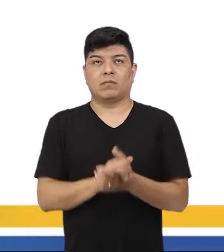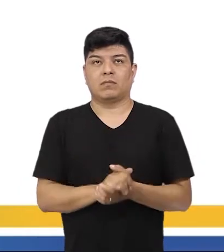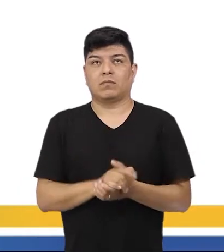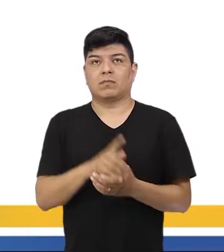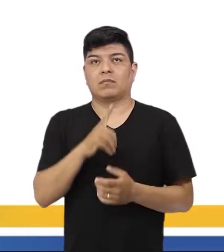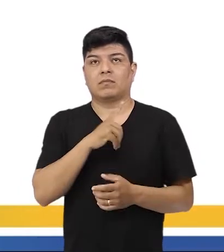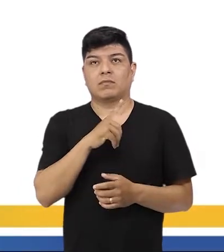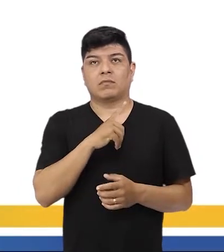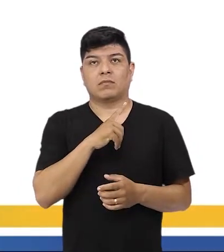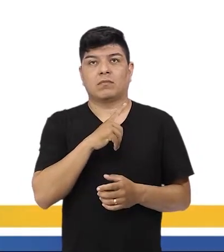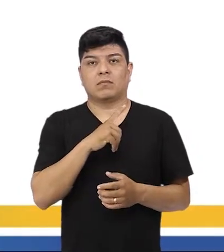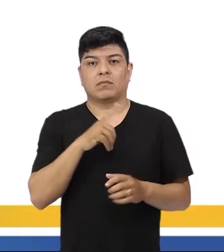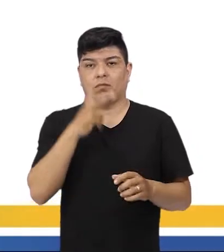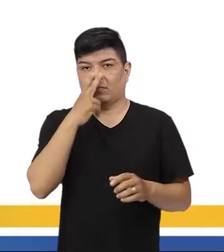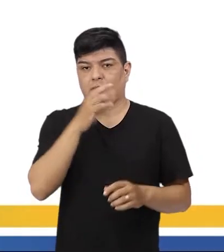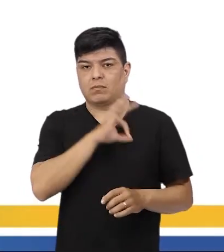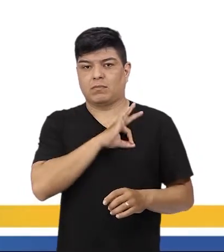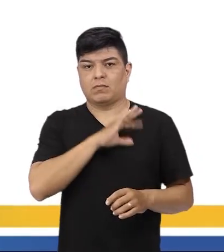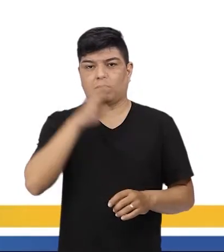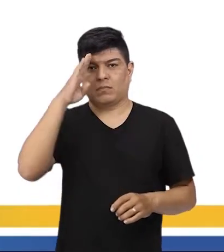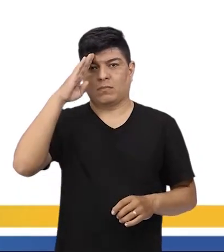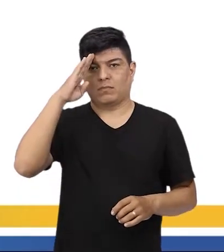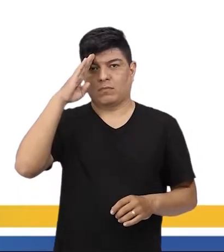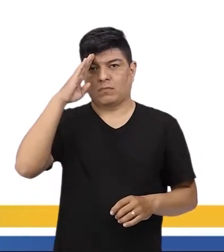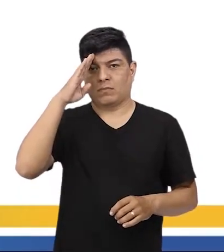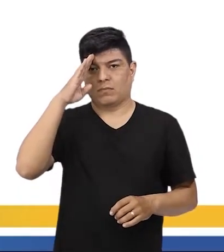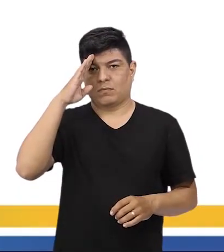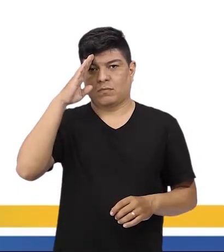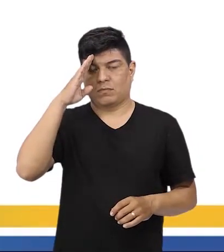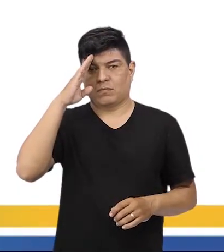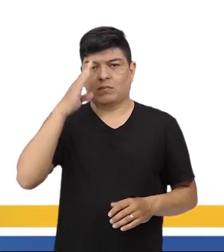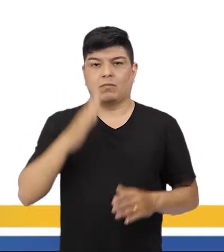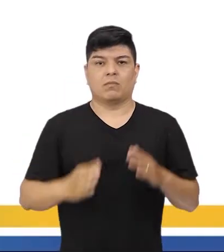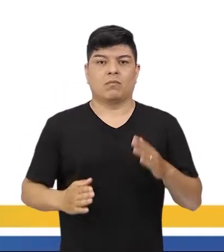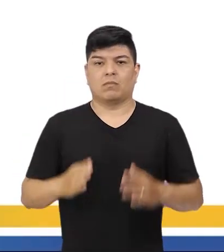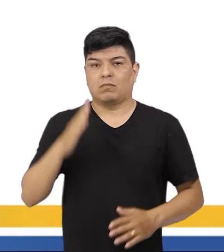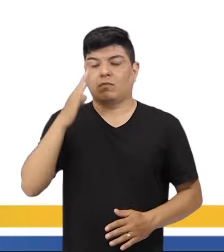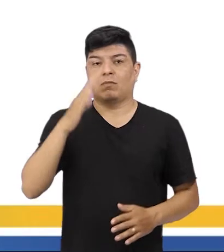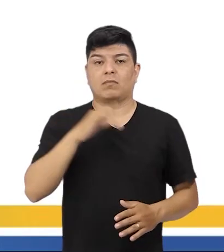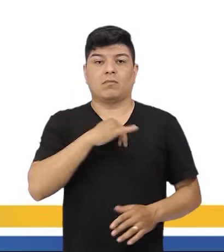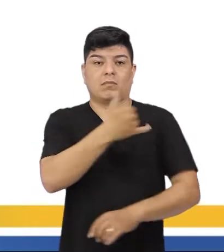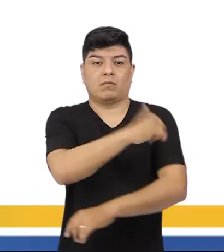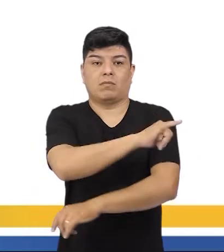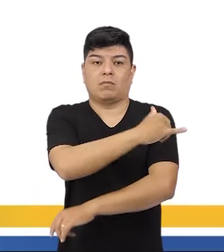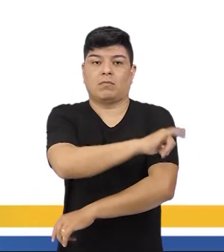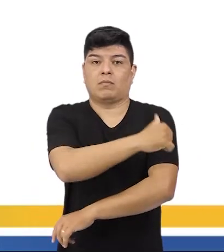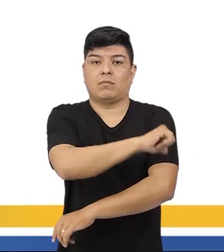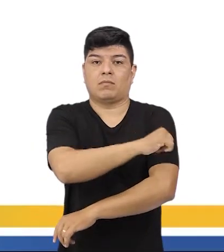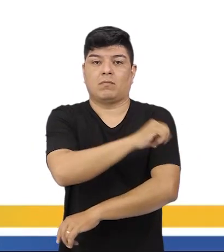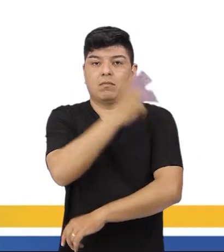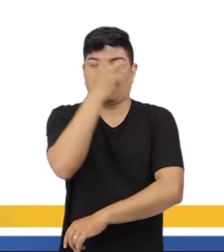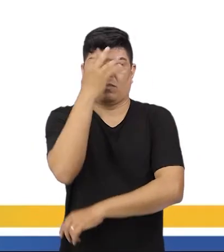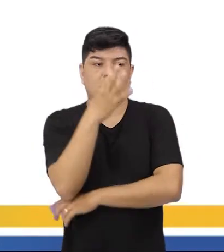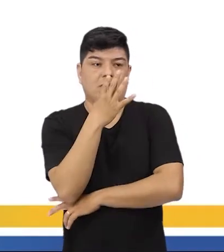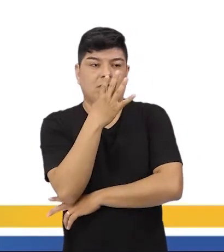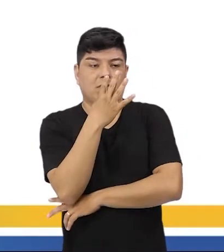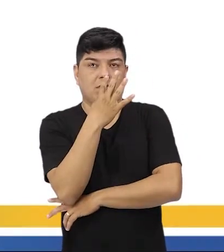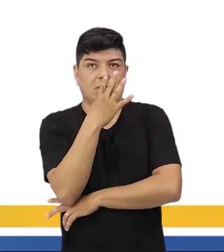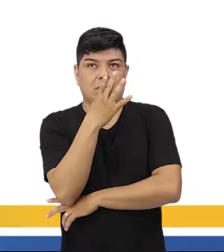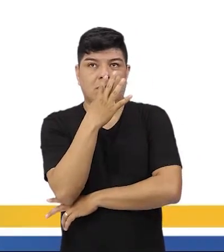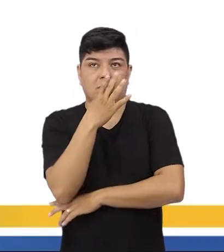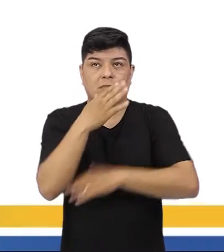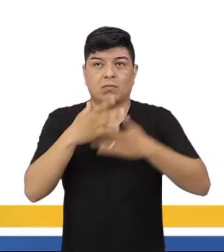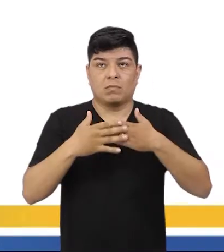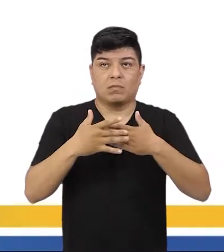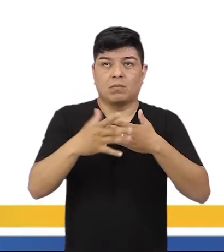tem uma parada militar, uma marcha militar que acontece no Rio de Janeiro, né? E as pessoas acabam assistindo aquilo. A